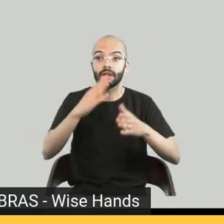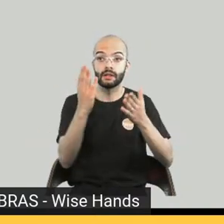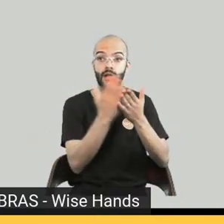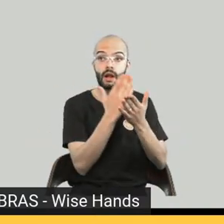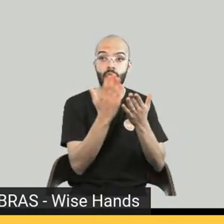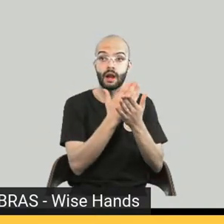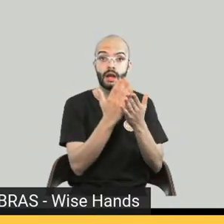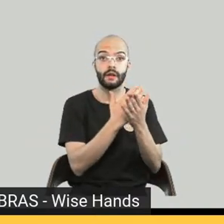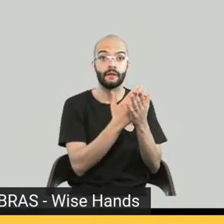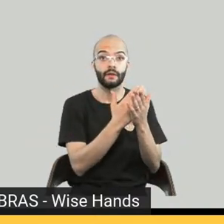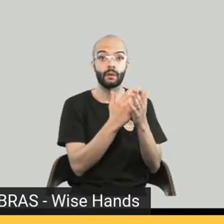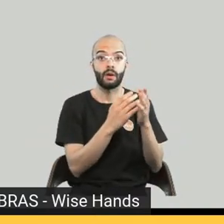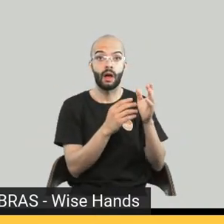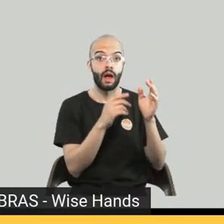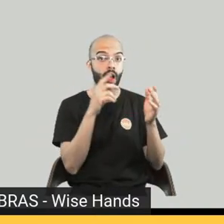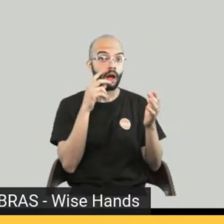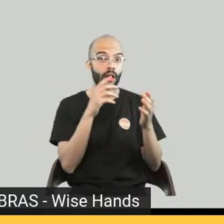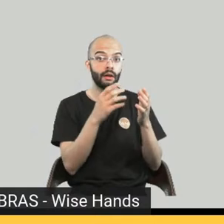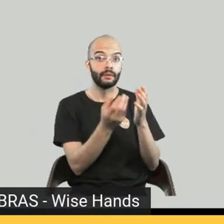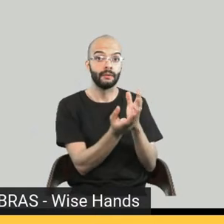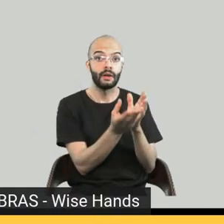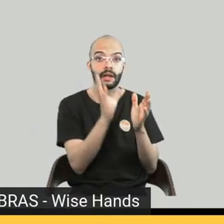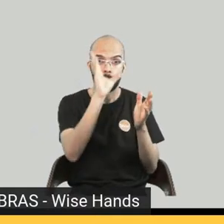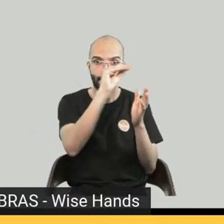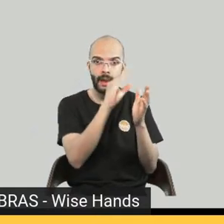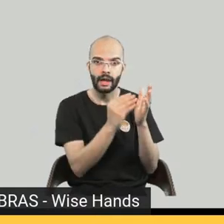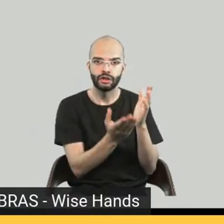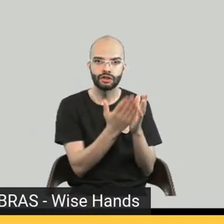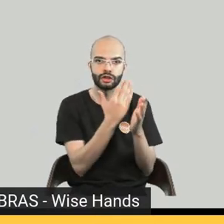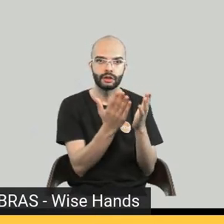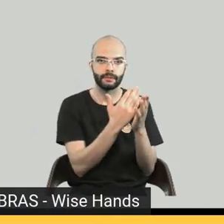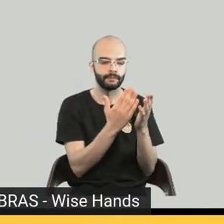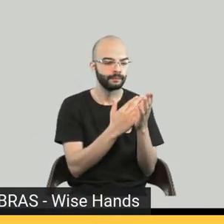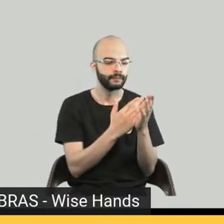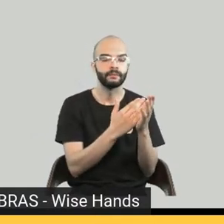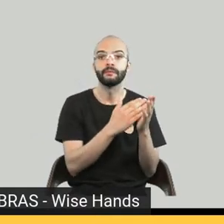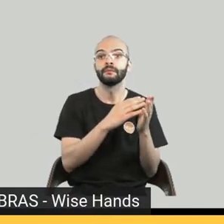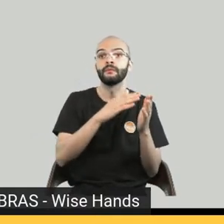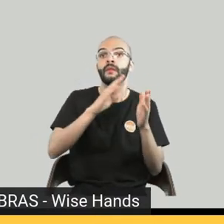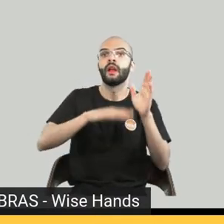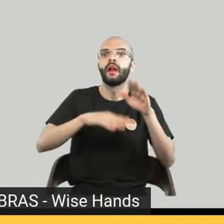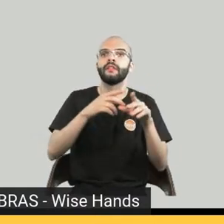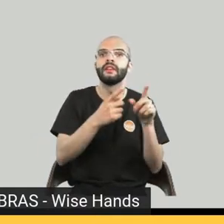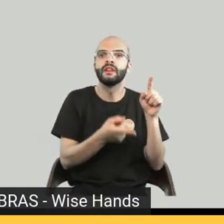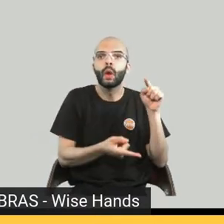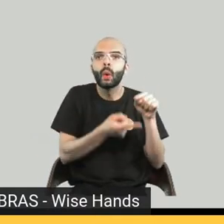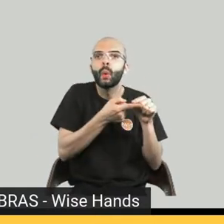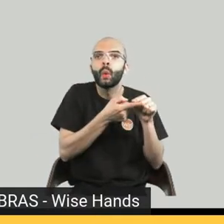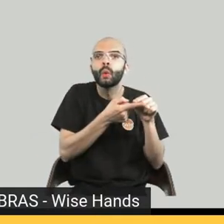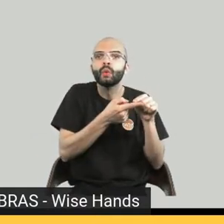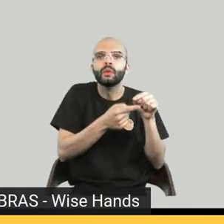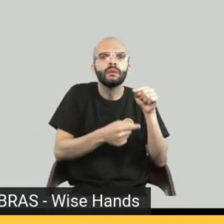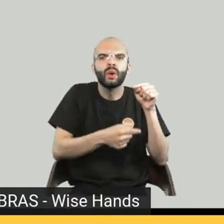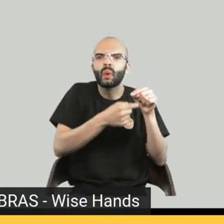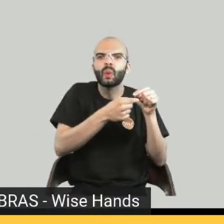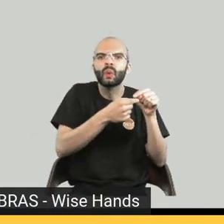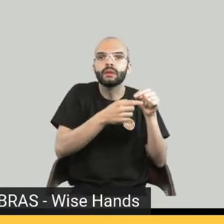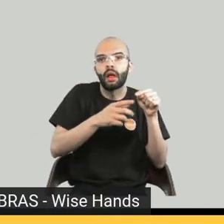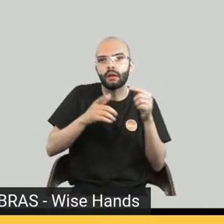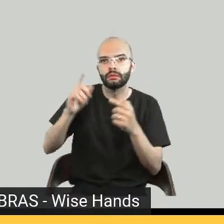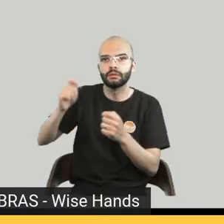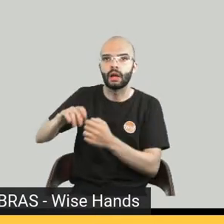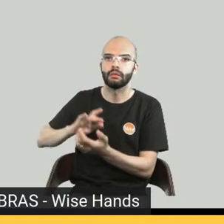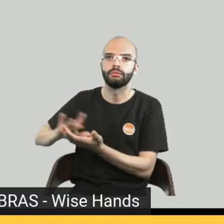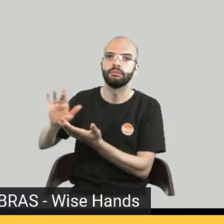contos ou ensaios avulsos, que são curtos demais para justificar uma tiragem impressa, a gente consegue lançar